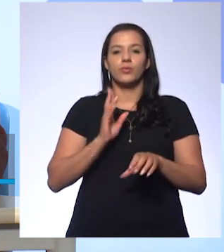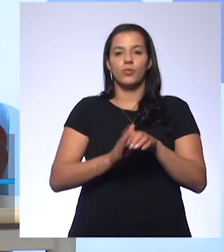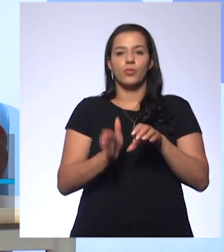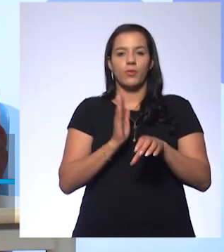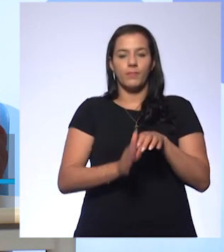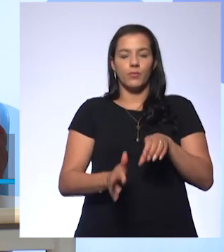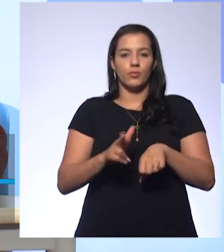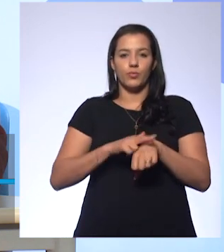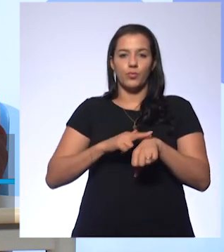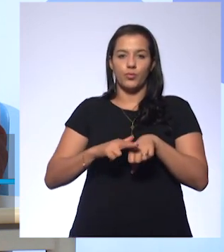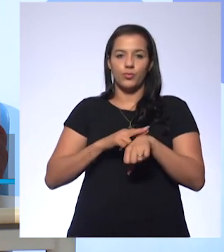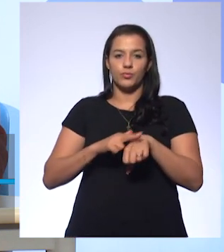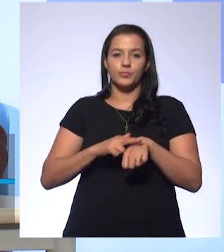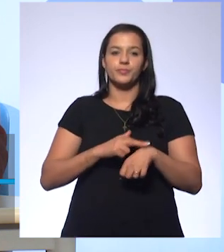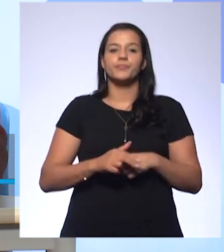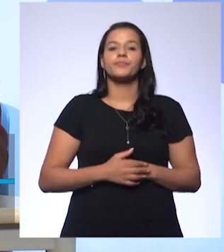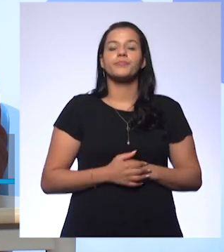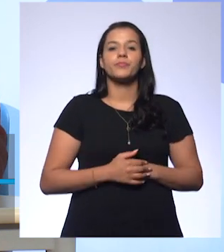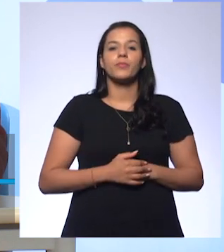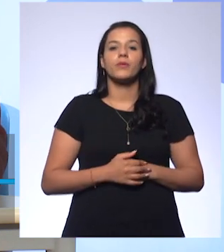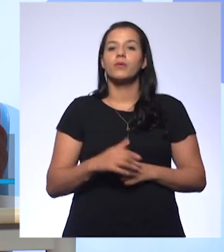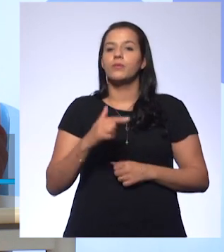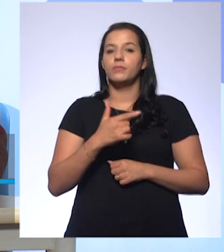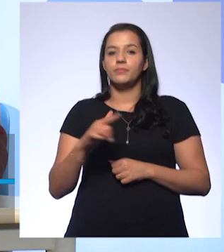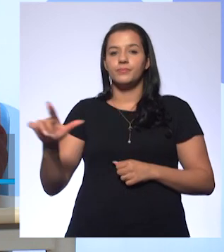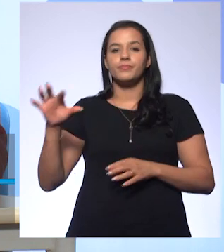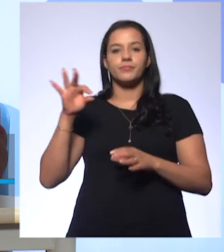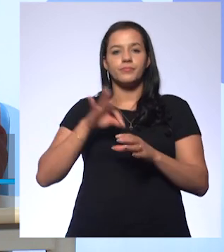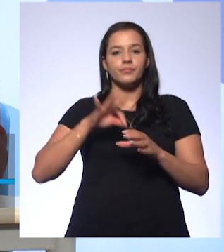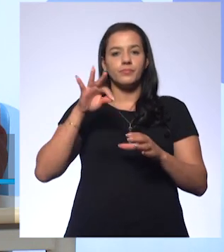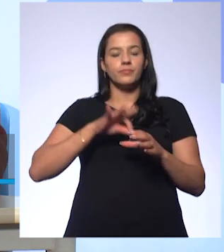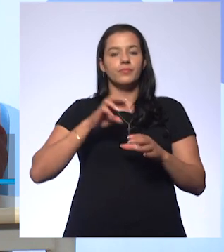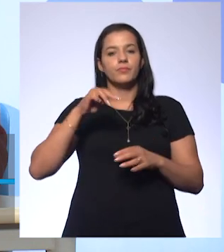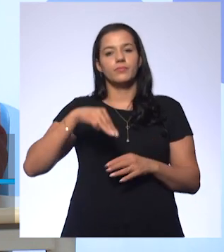Professora Márcia, indicadores naturais, chamate, hortências.